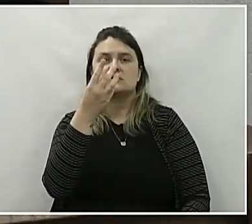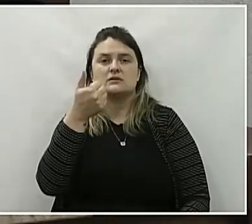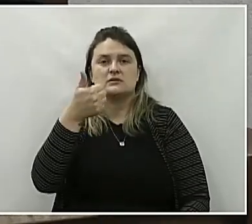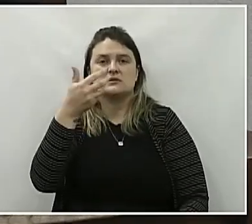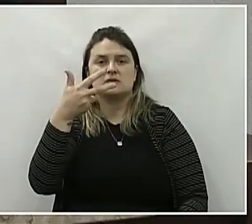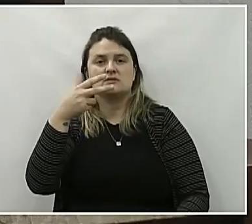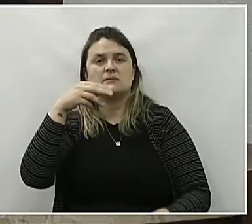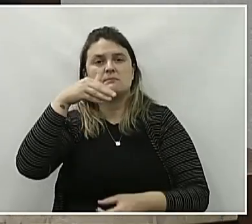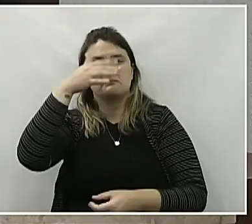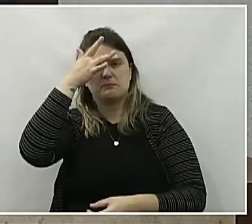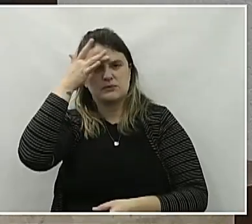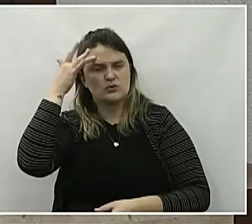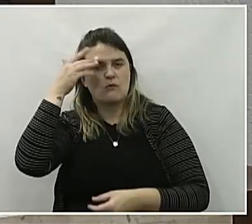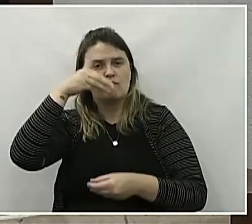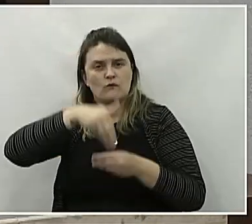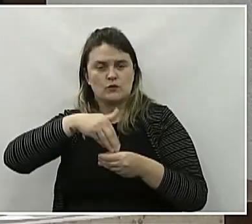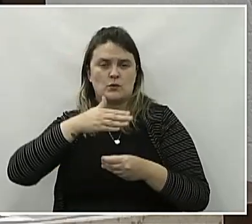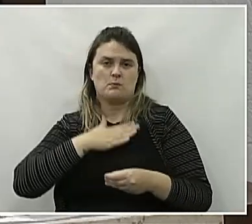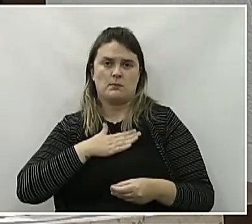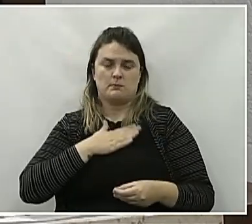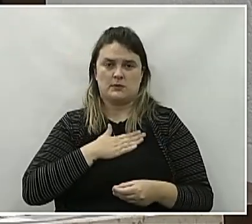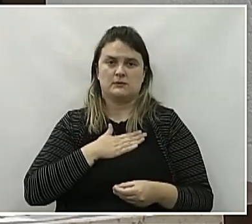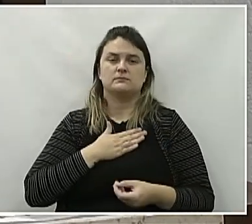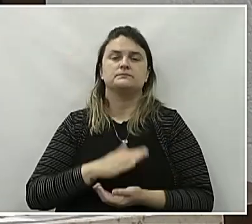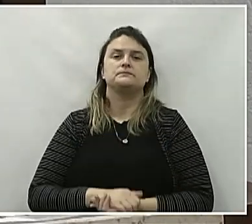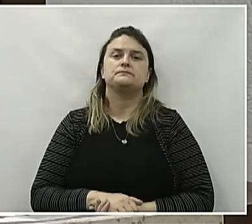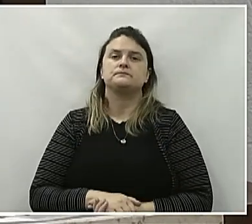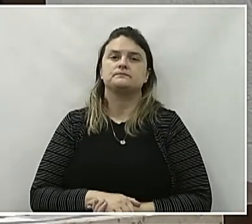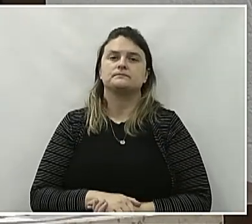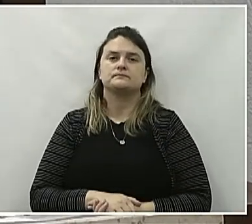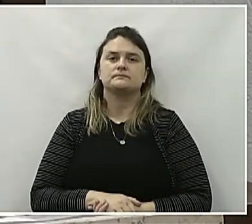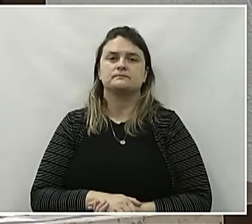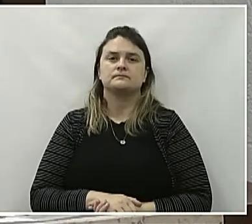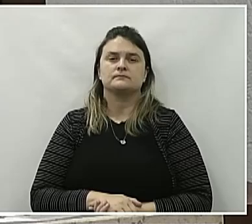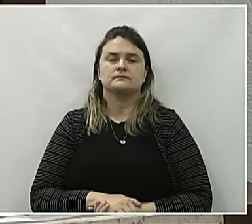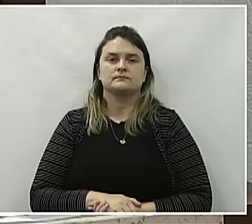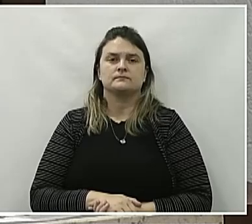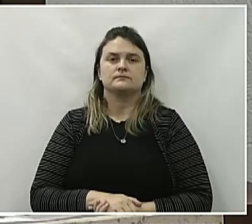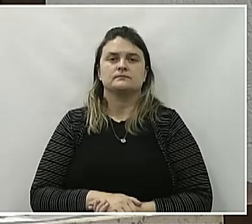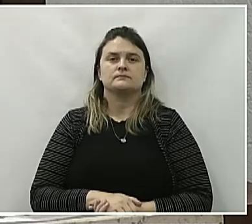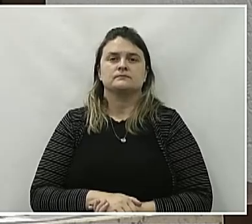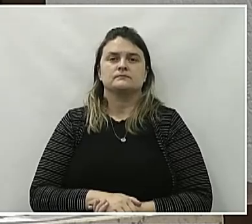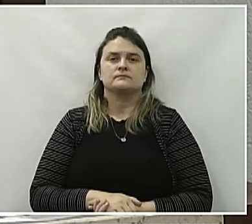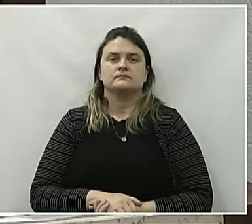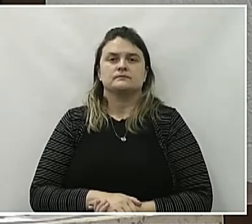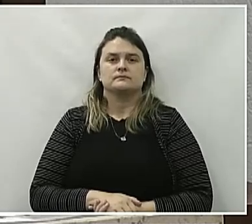pessoas que depositaram seu voto de confiança em minha pessoa.